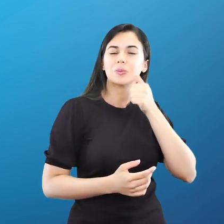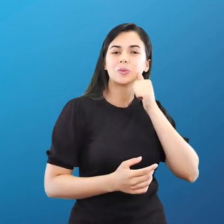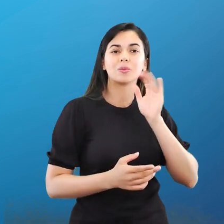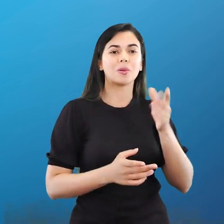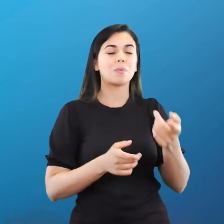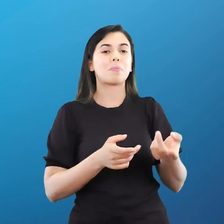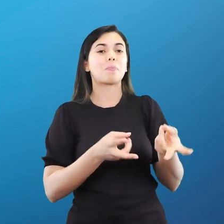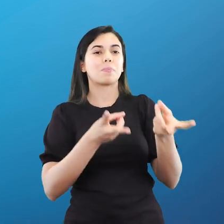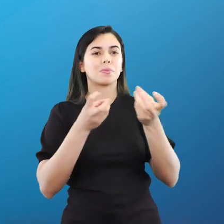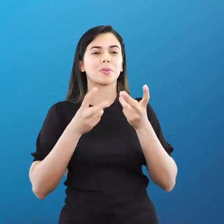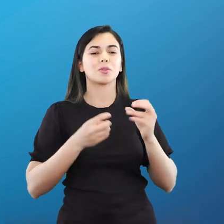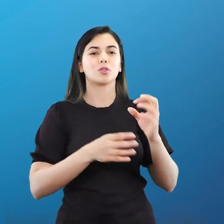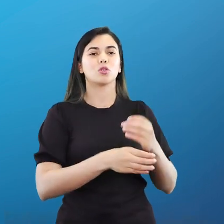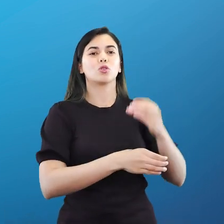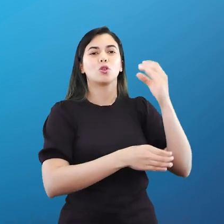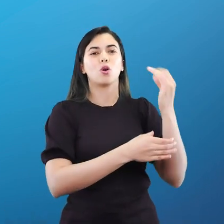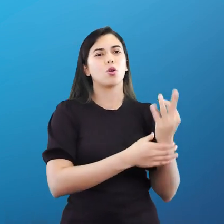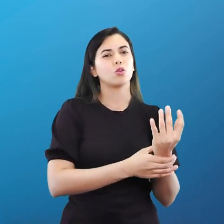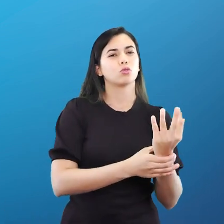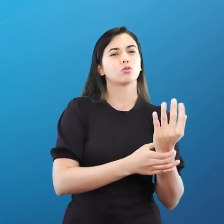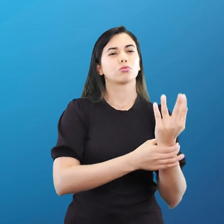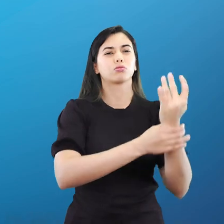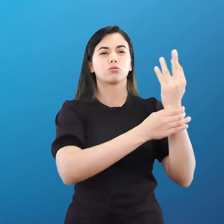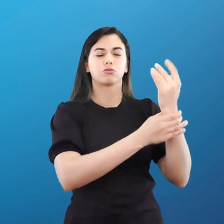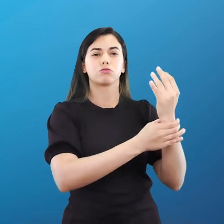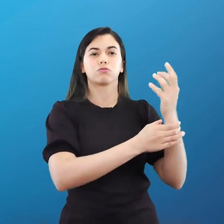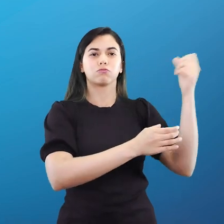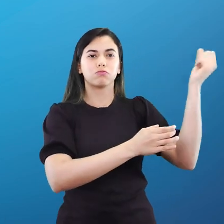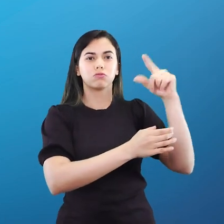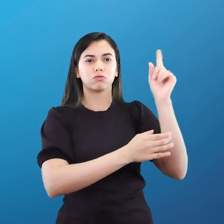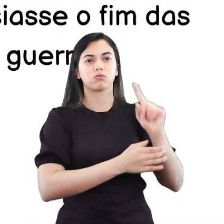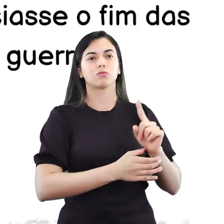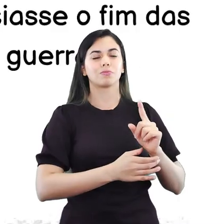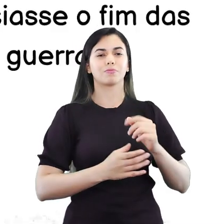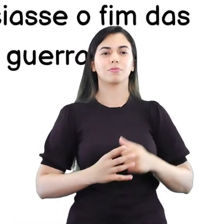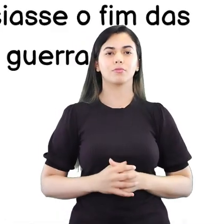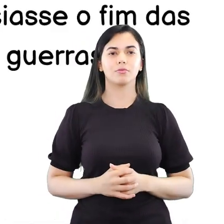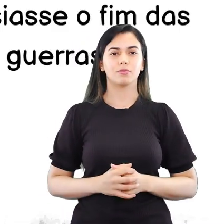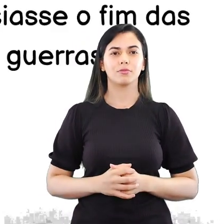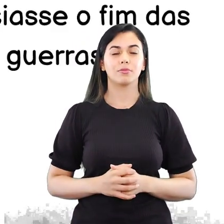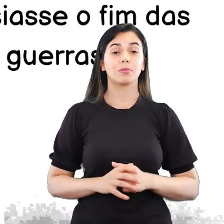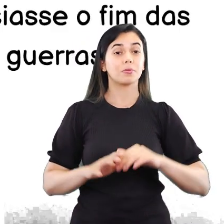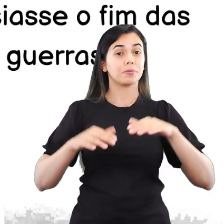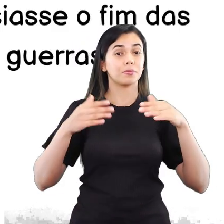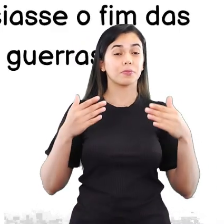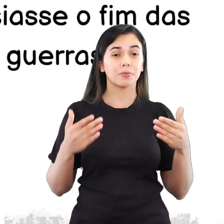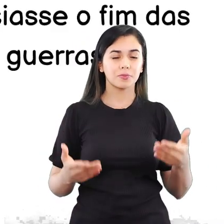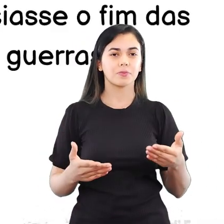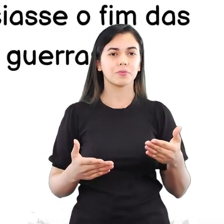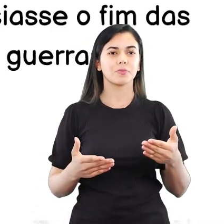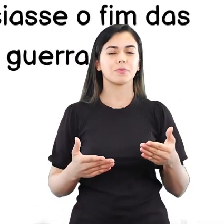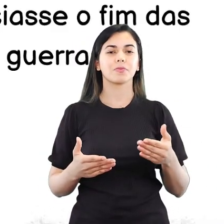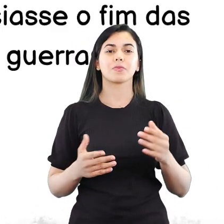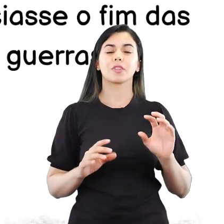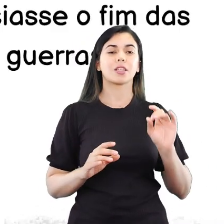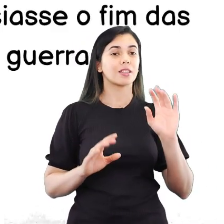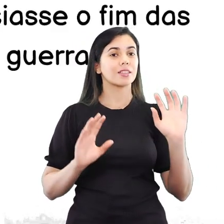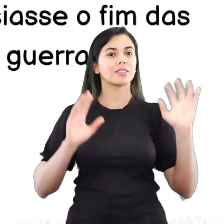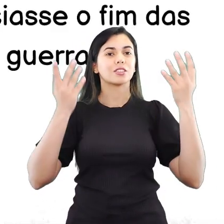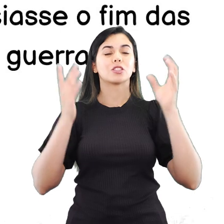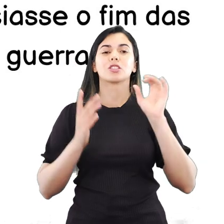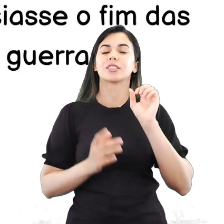é que acende a tocha da edição do ano. As celebrações, elas só seriam mais